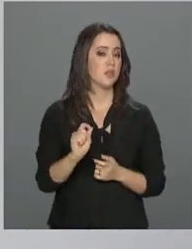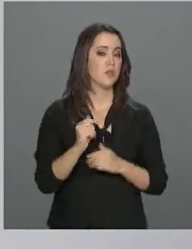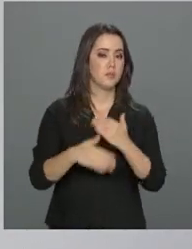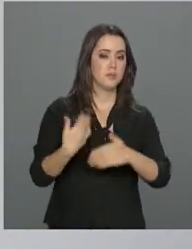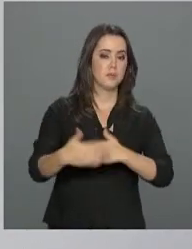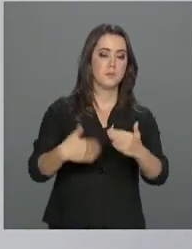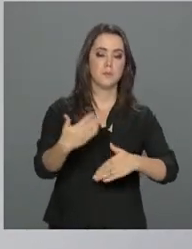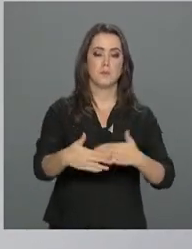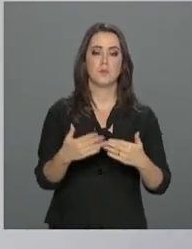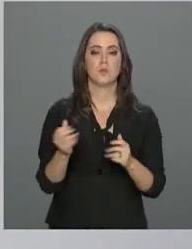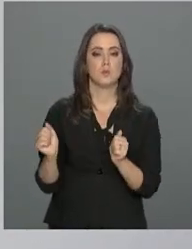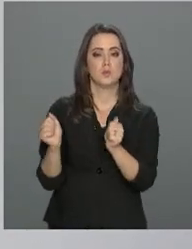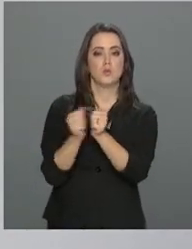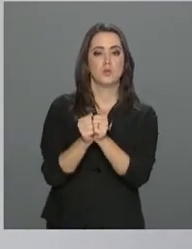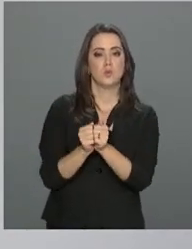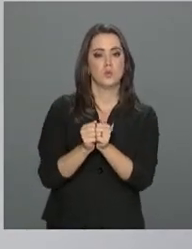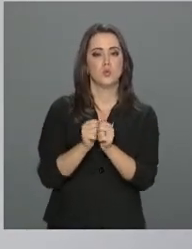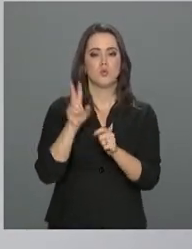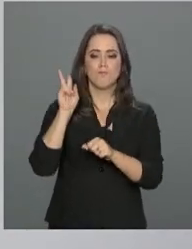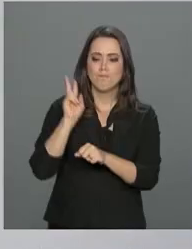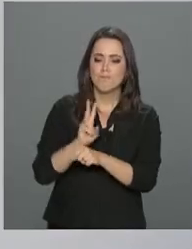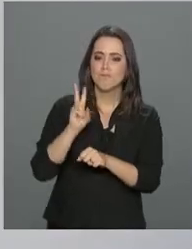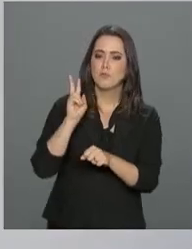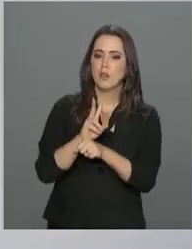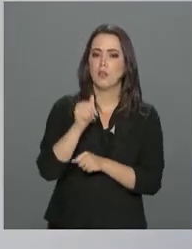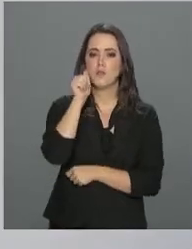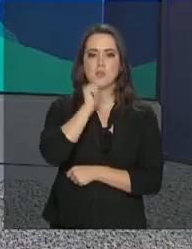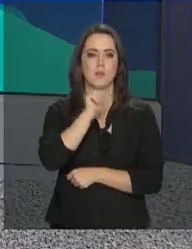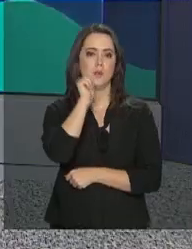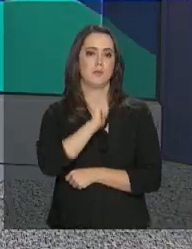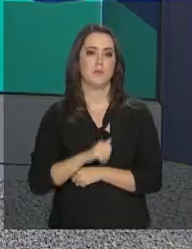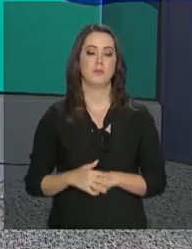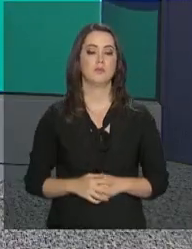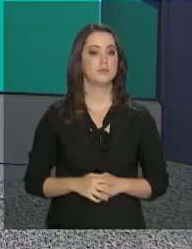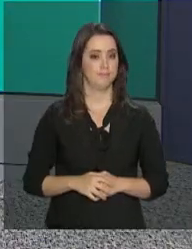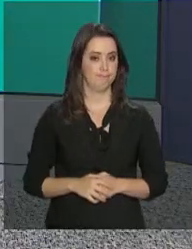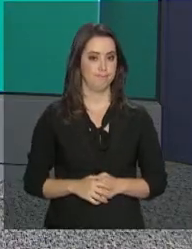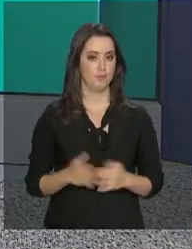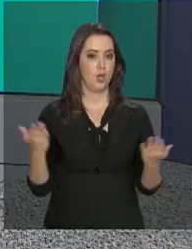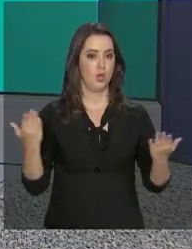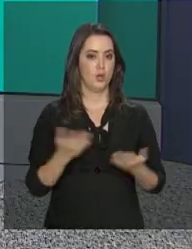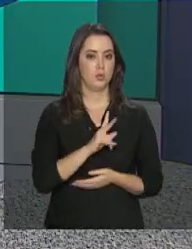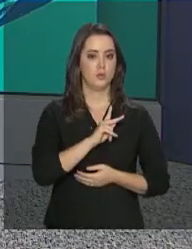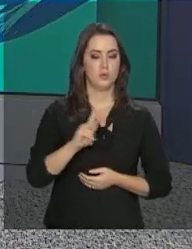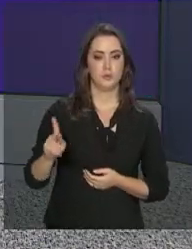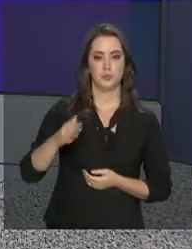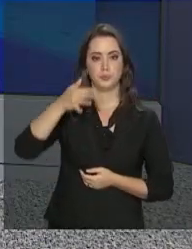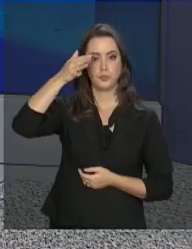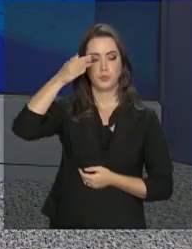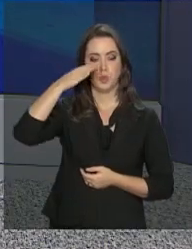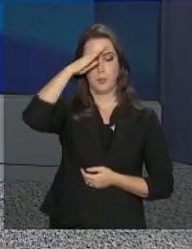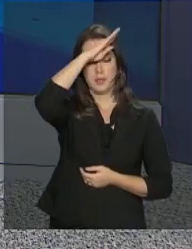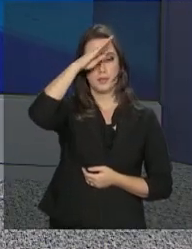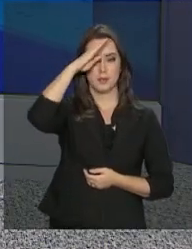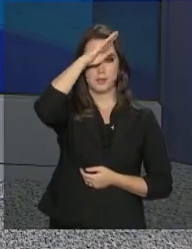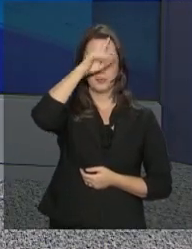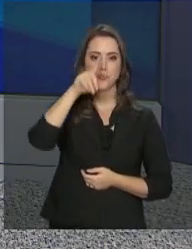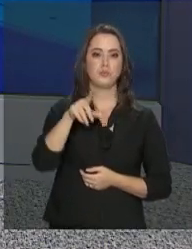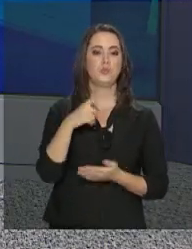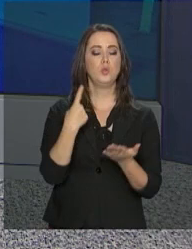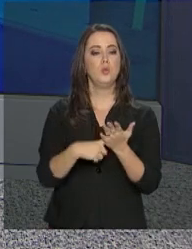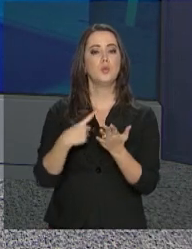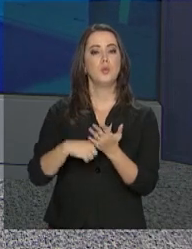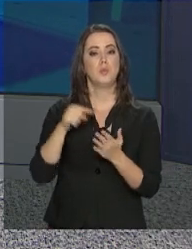avançarmos juntos em defesa da mulher. E hoje, o presidente eleito, Jair Bolsonaro, cumpriu a